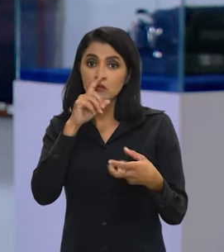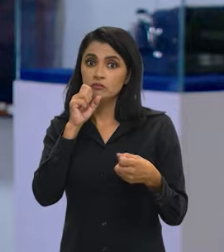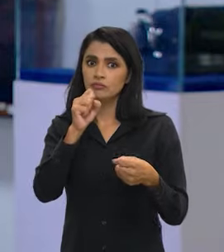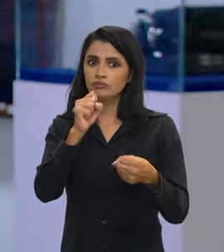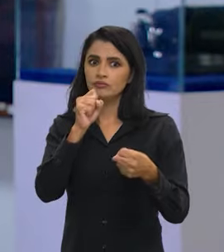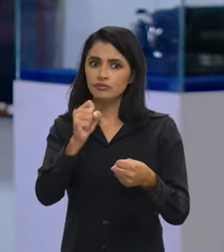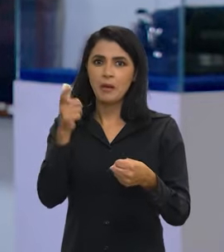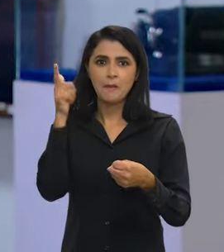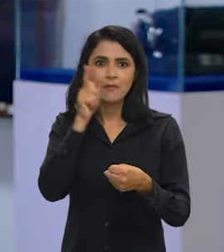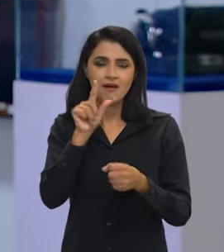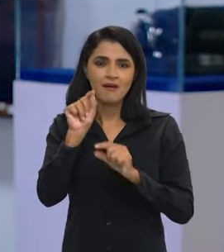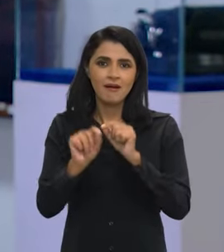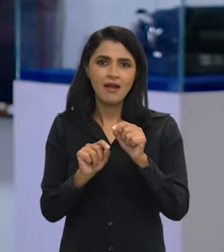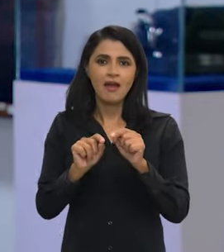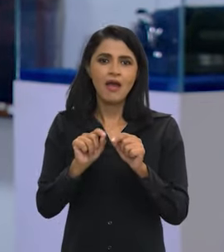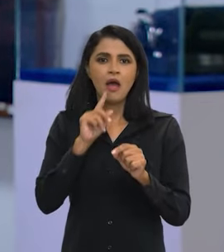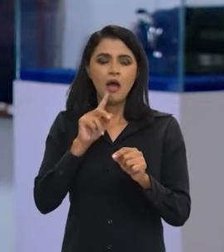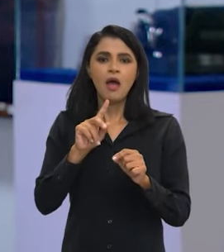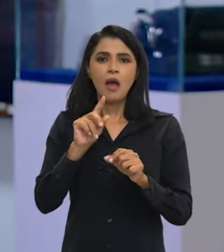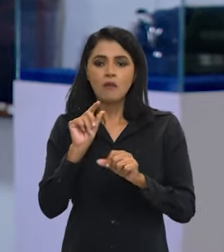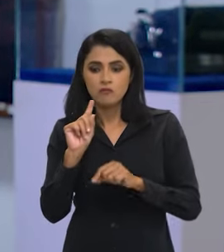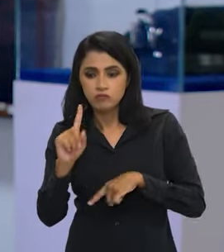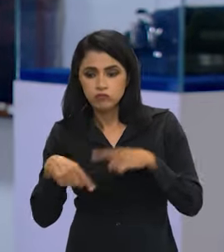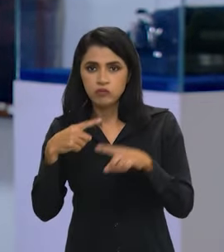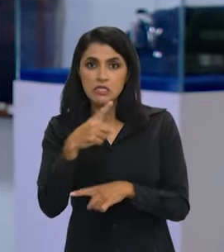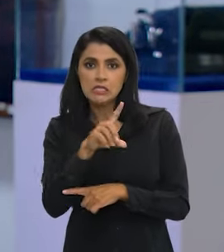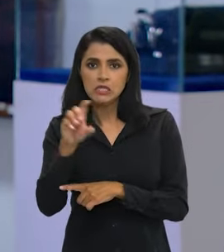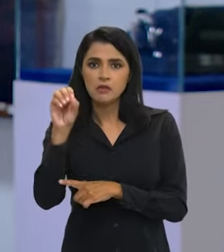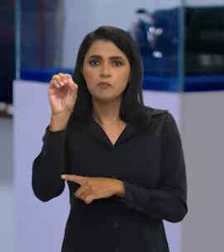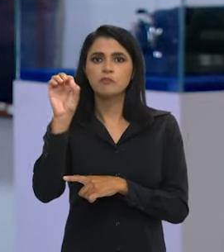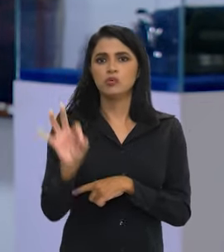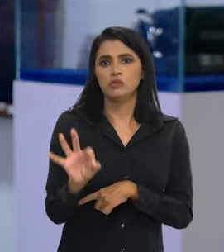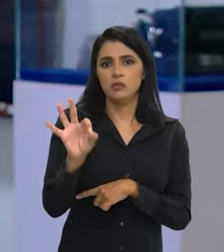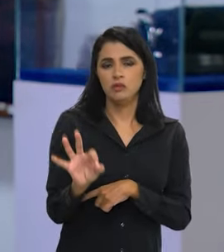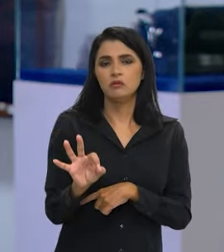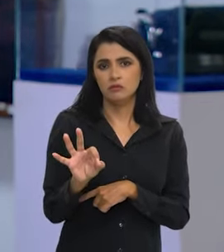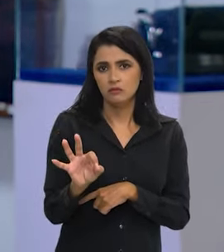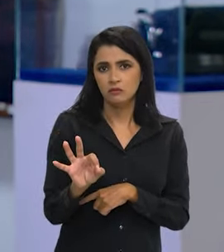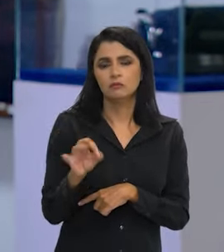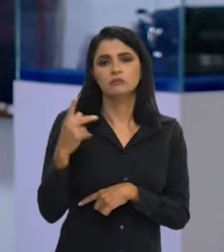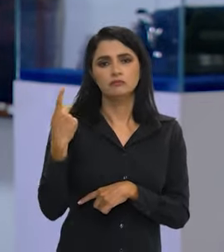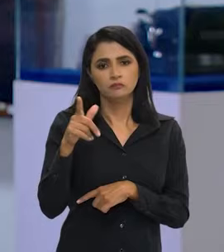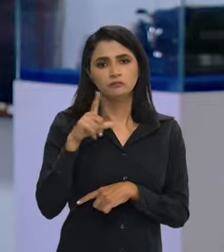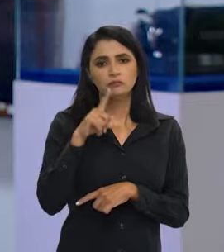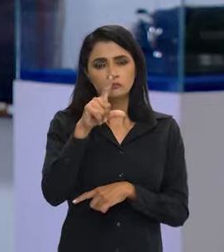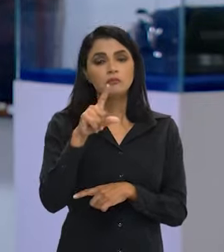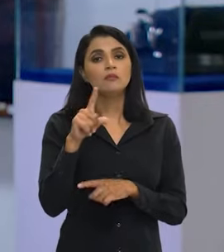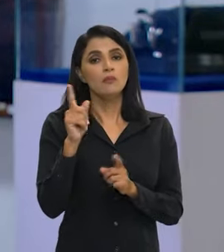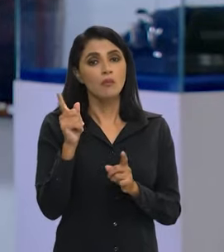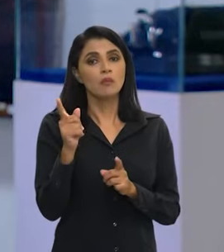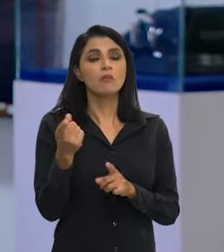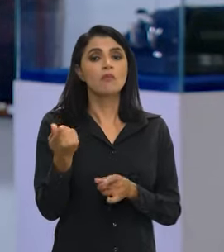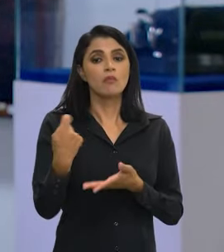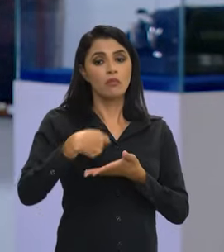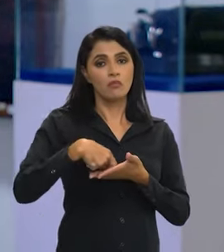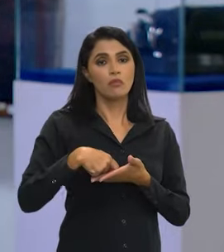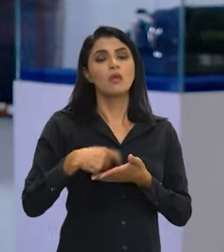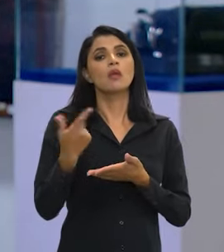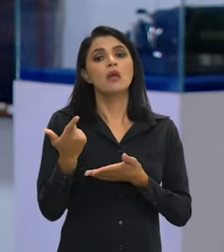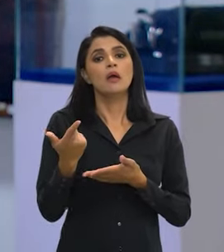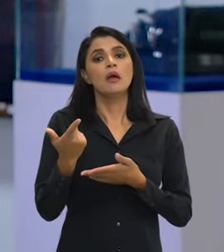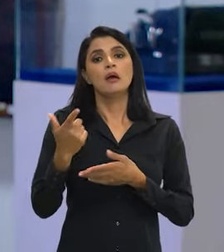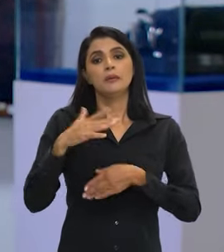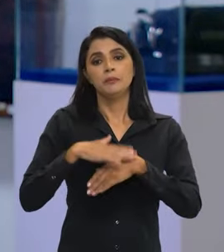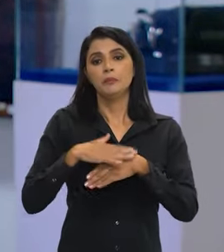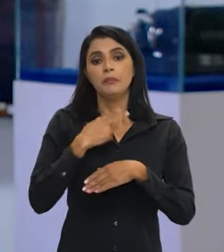digamos assim, forte, para virar, o que eu chamo de virar, para 100% o ateste médio. 100% somente dos benefícios por incapacidade temporária,